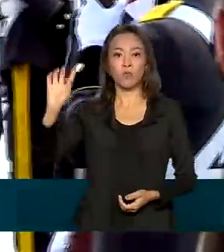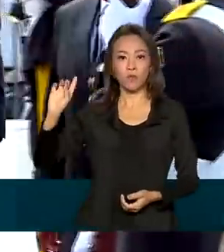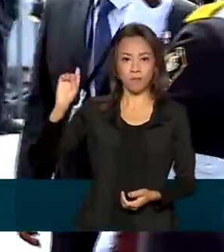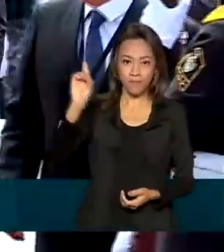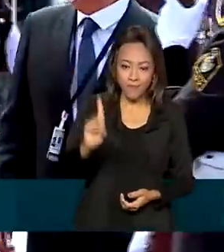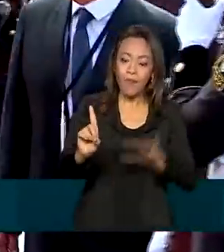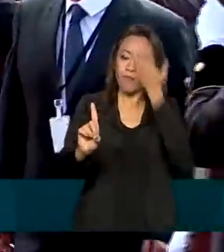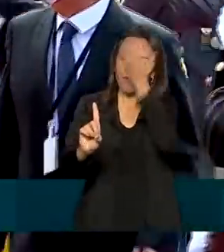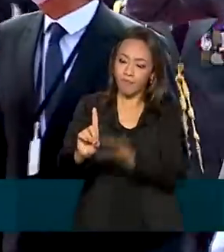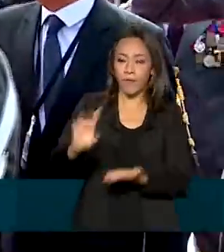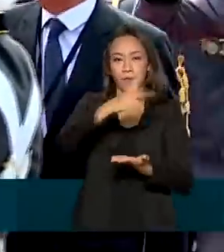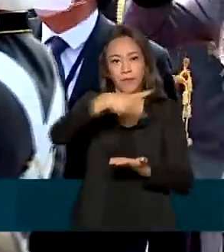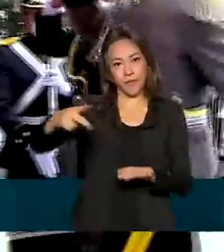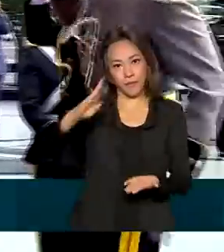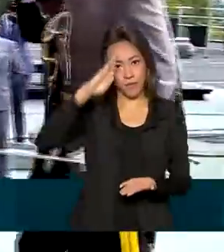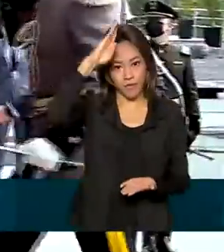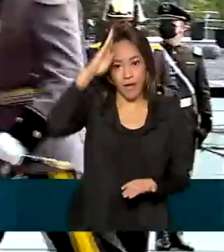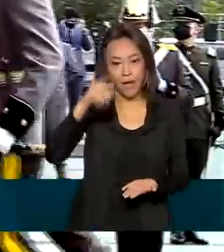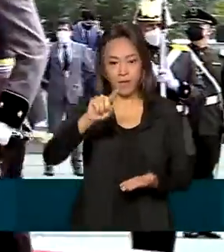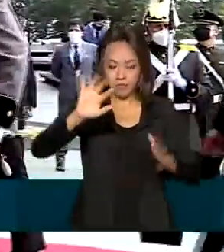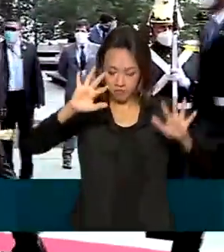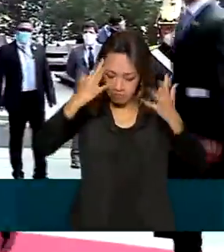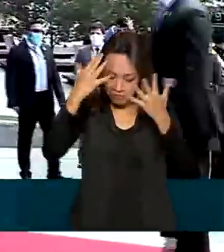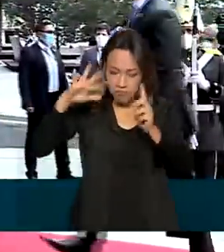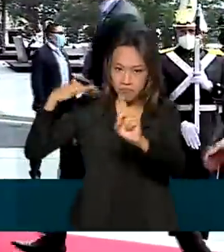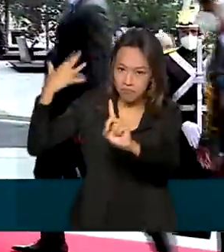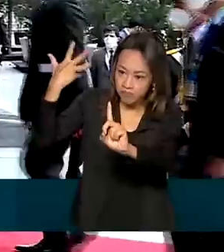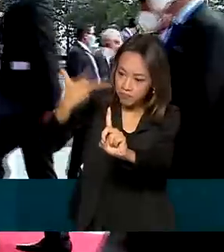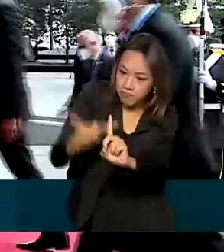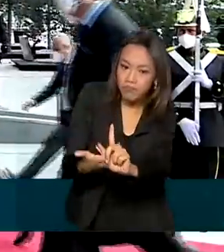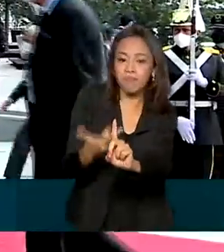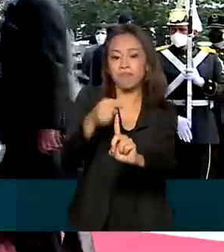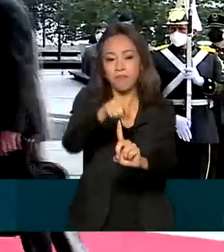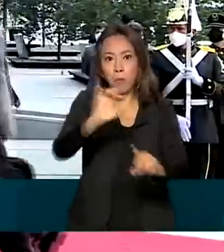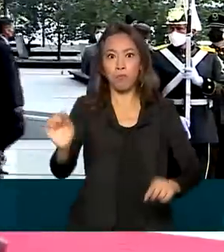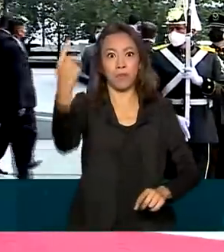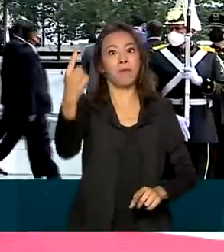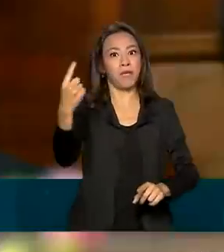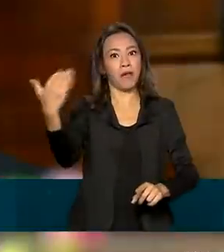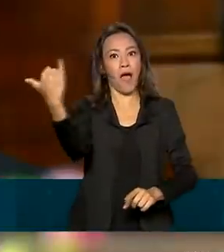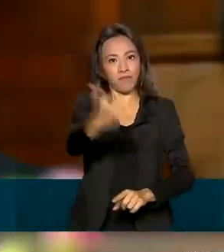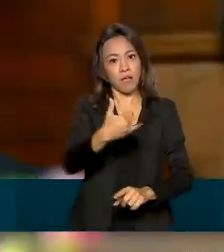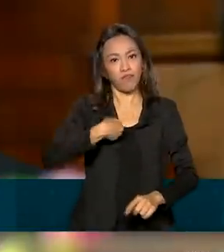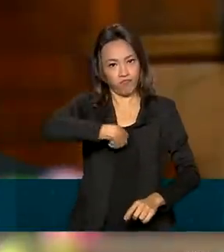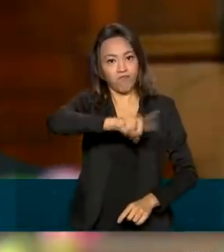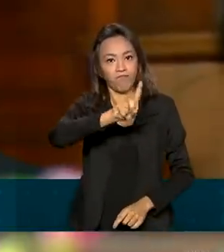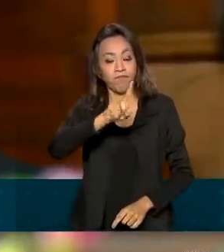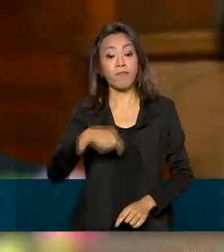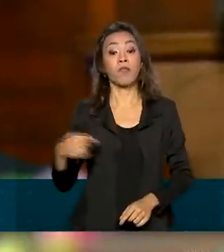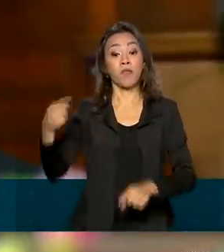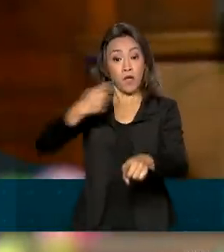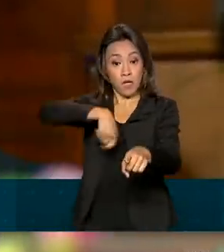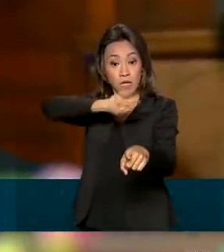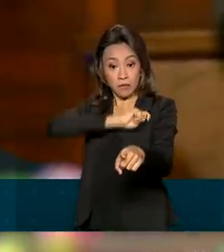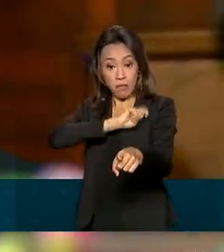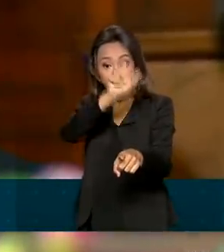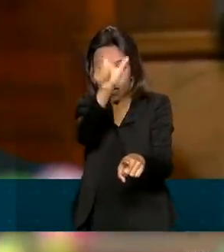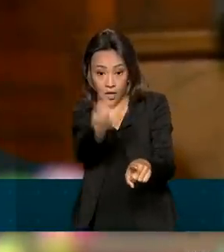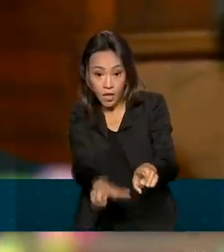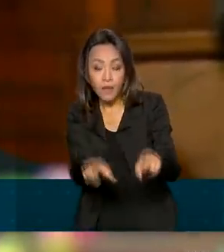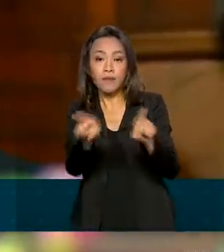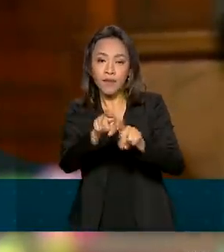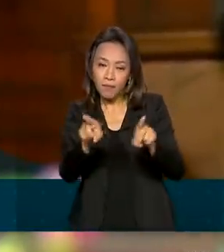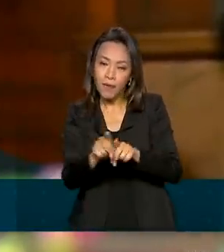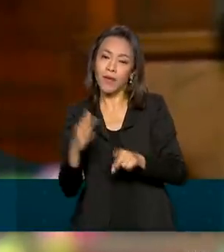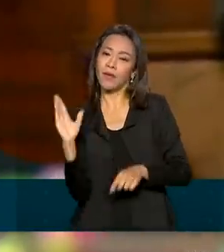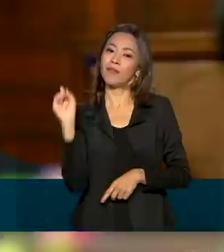presidente Jair Bolsonaro, honraria prestada ao primeiro a confirmar presença no evento. O rei da Espanha, Felipe VI, também